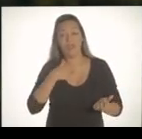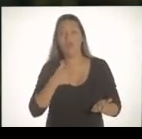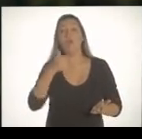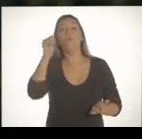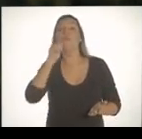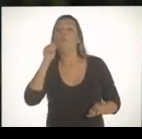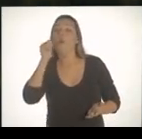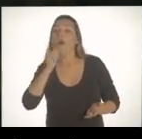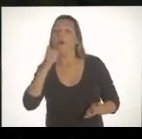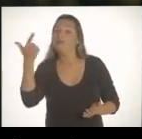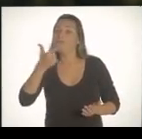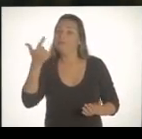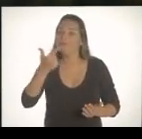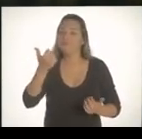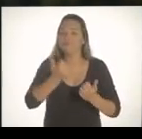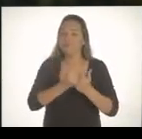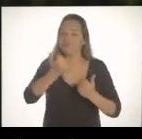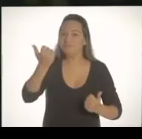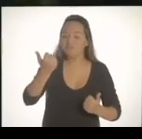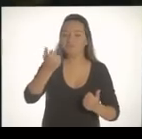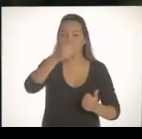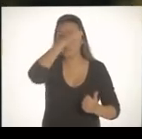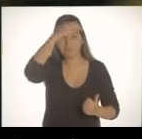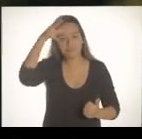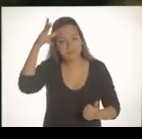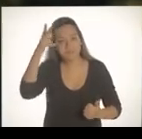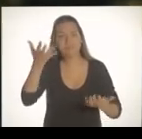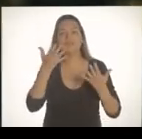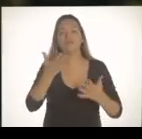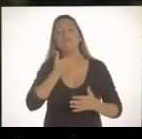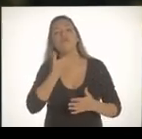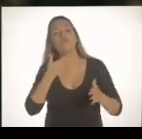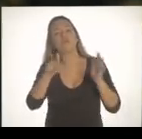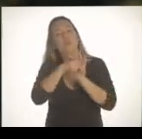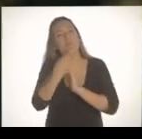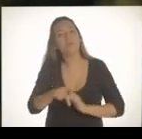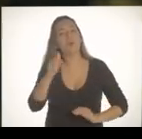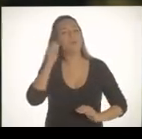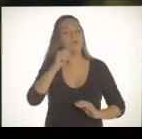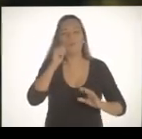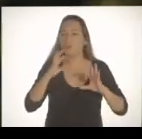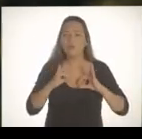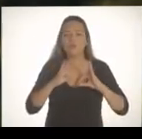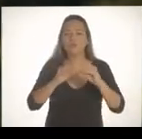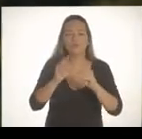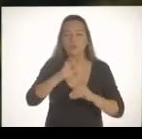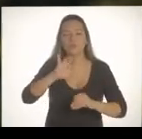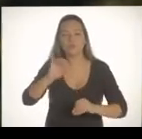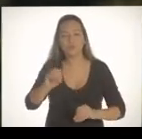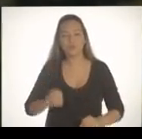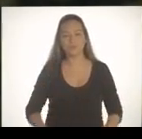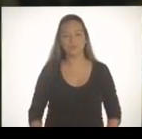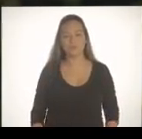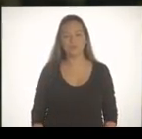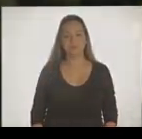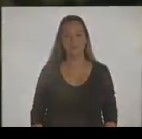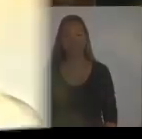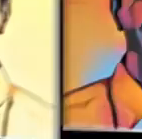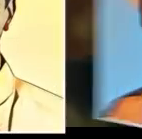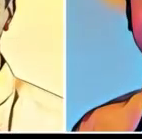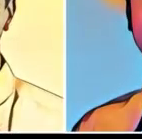mulher como vice-prefeita. Uma mulher que vai participar e vai levar a voz das mulheres, a política para mulheres para toda a cidade.